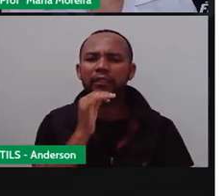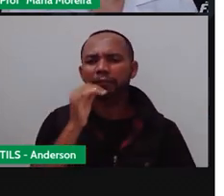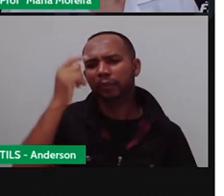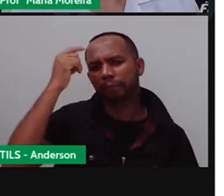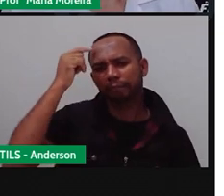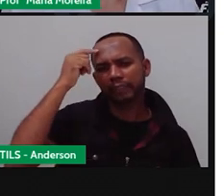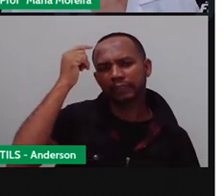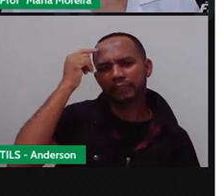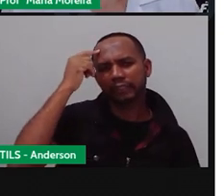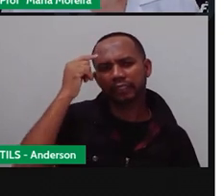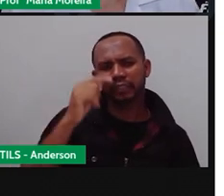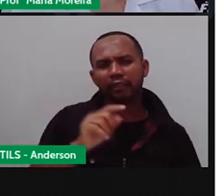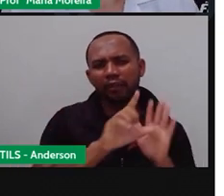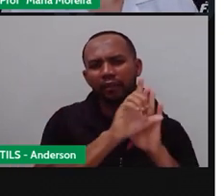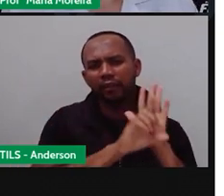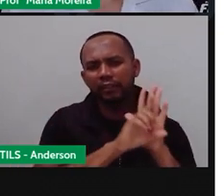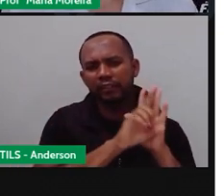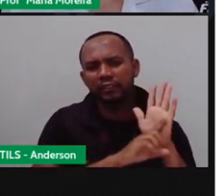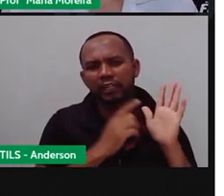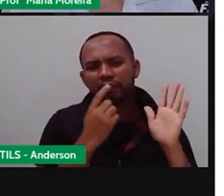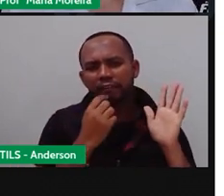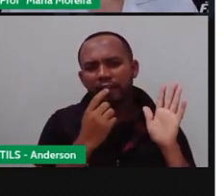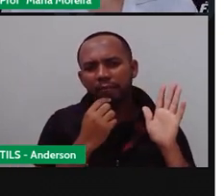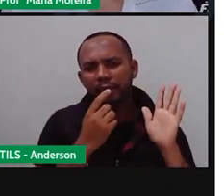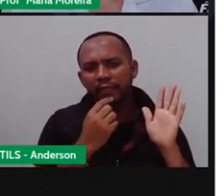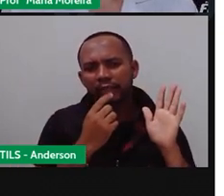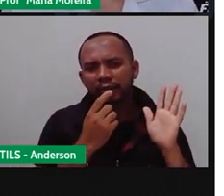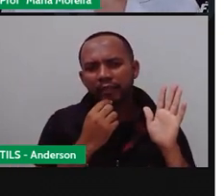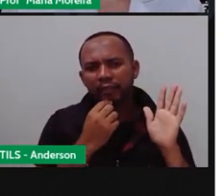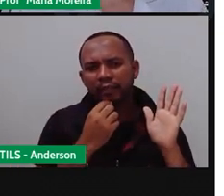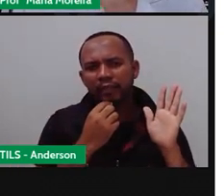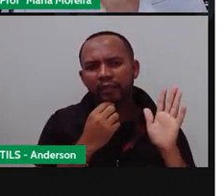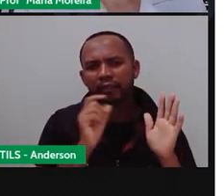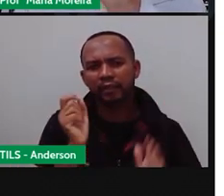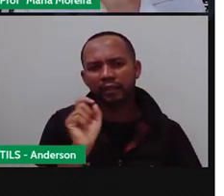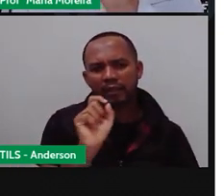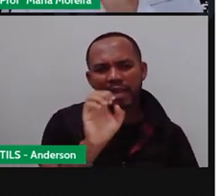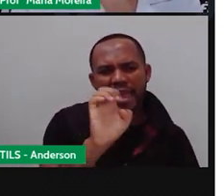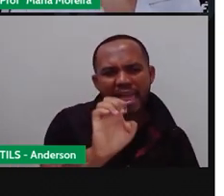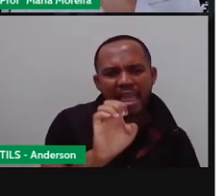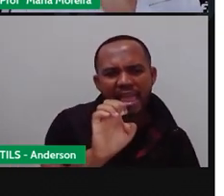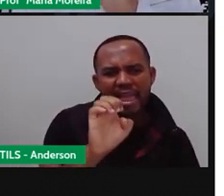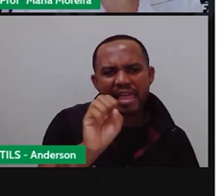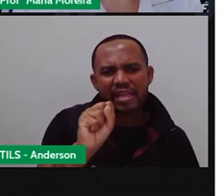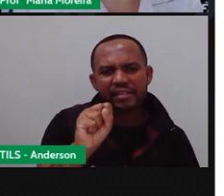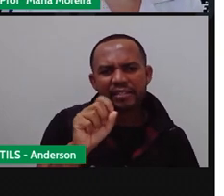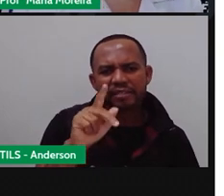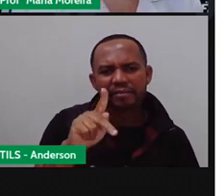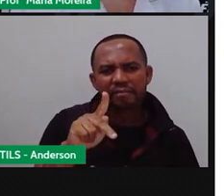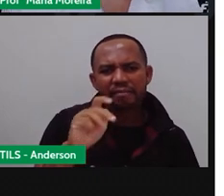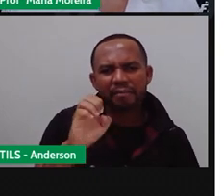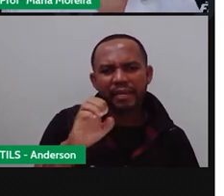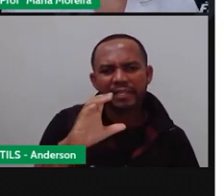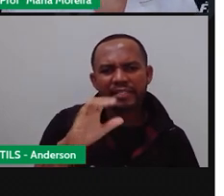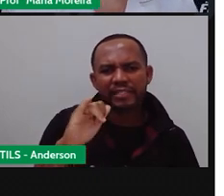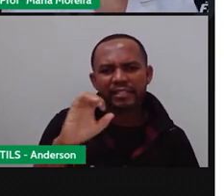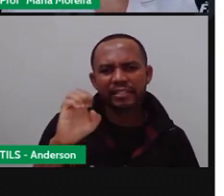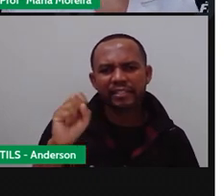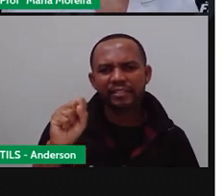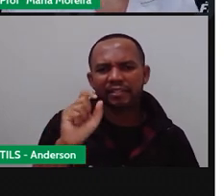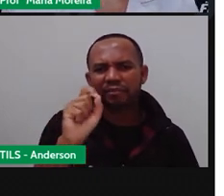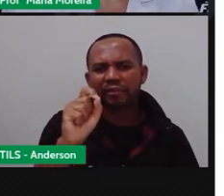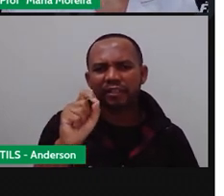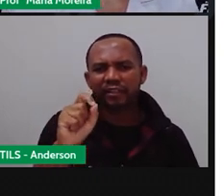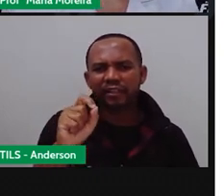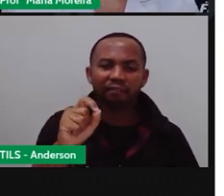pelo nome. Lista vermelha. Será que é uma coisa bacana ou não?